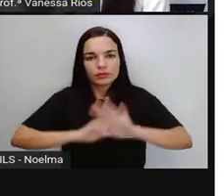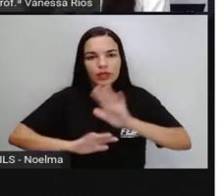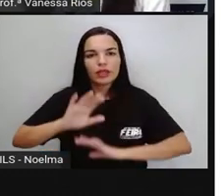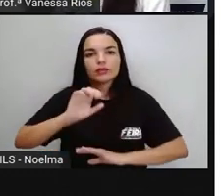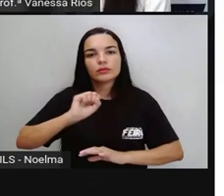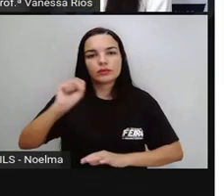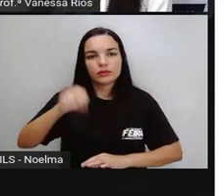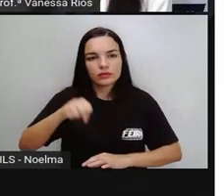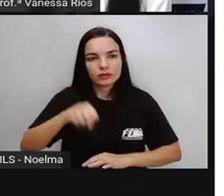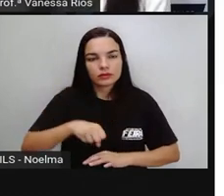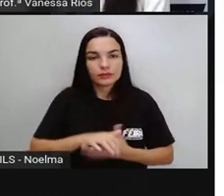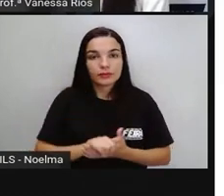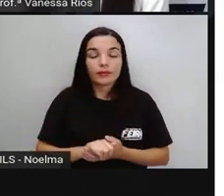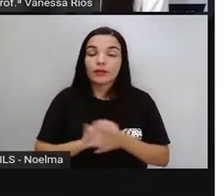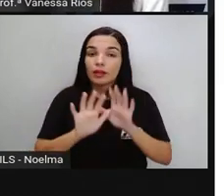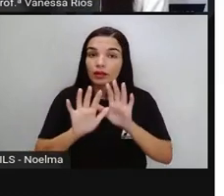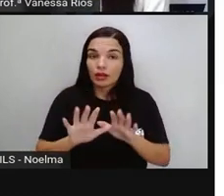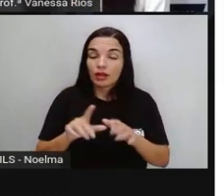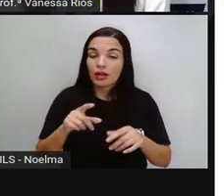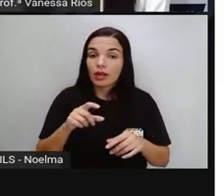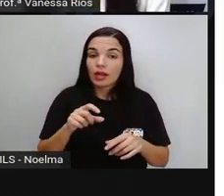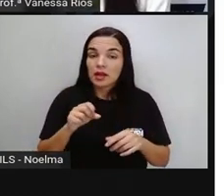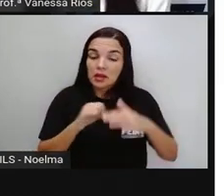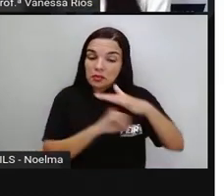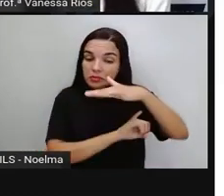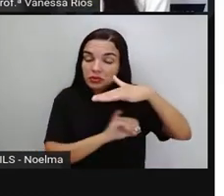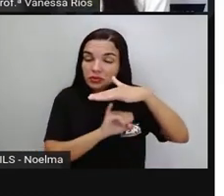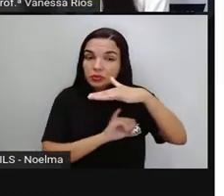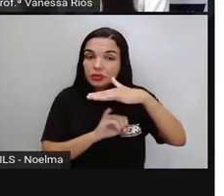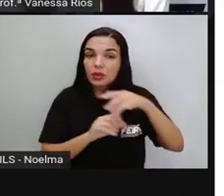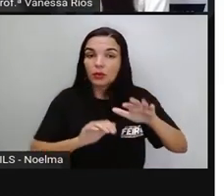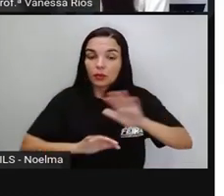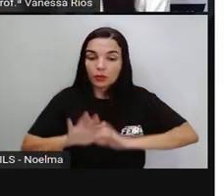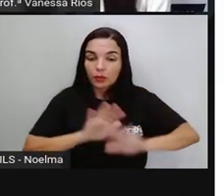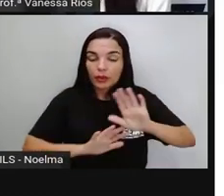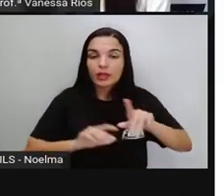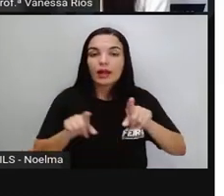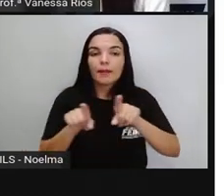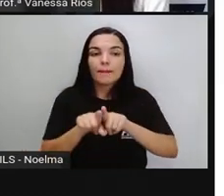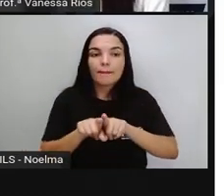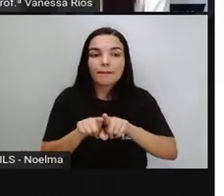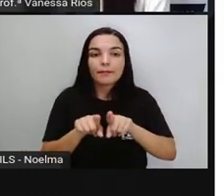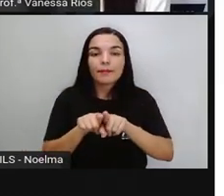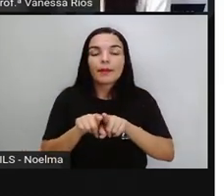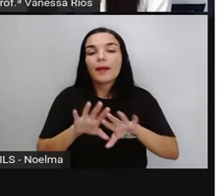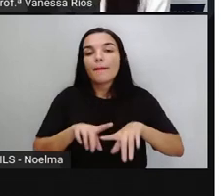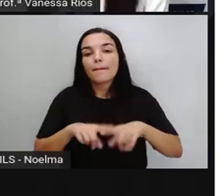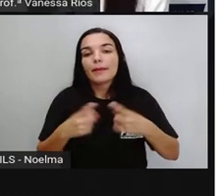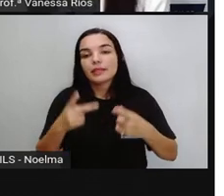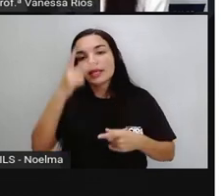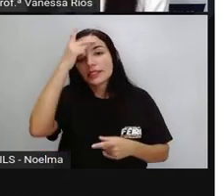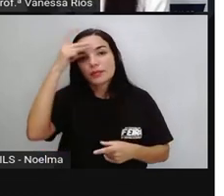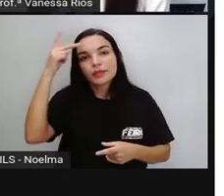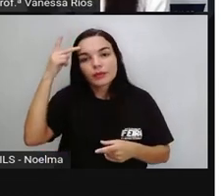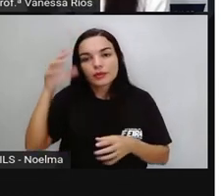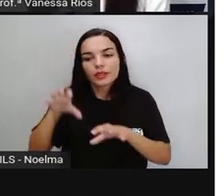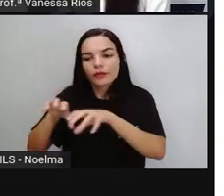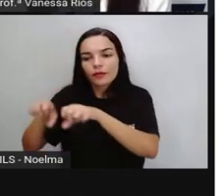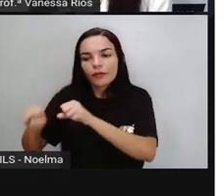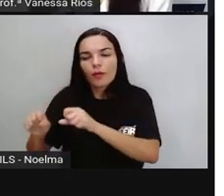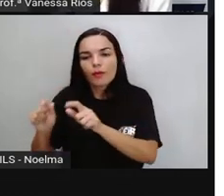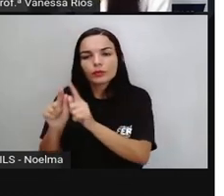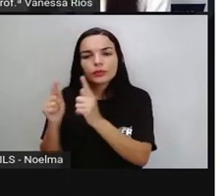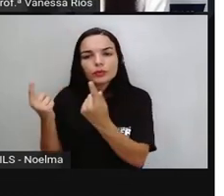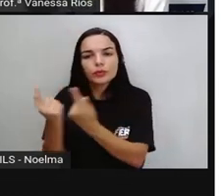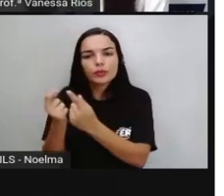não só entre os órgãos que cuidam disso, mas entre a própria comunidade, entre as pessoas que formam aí os